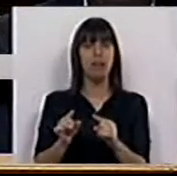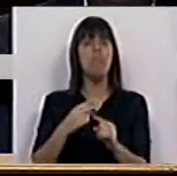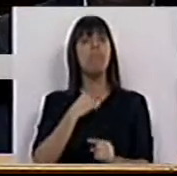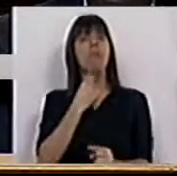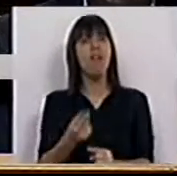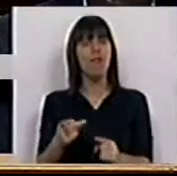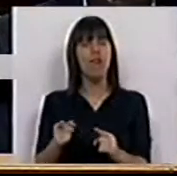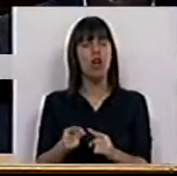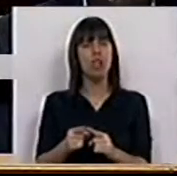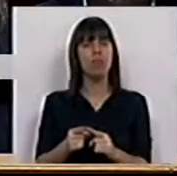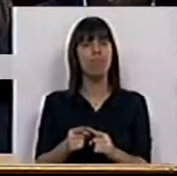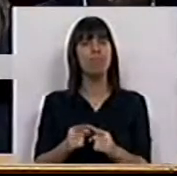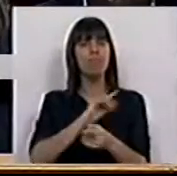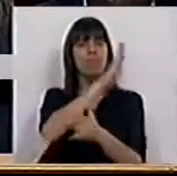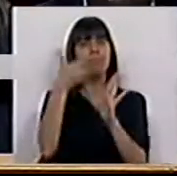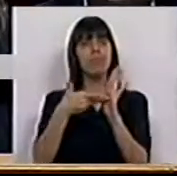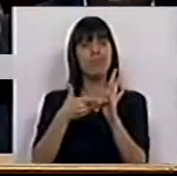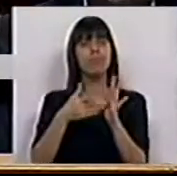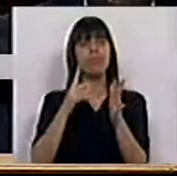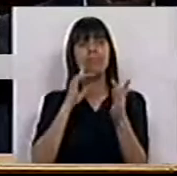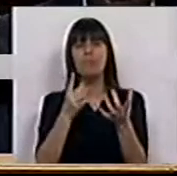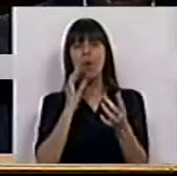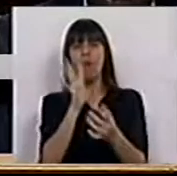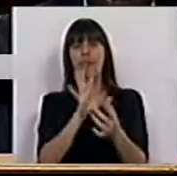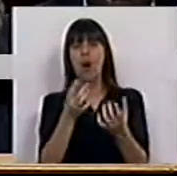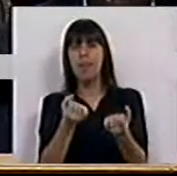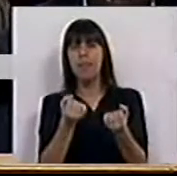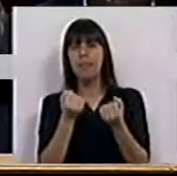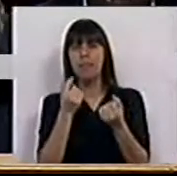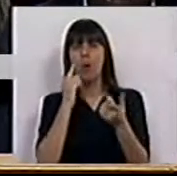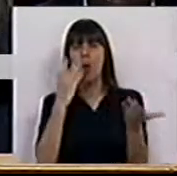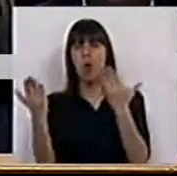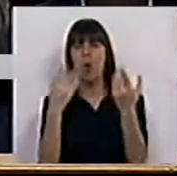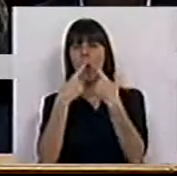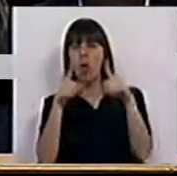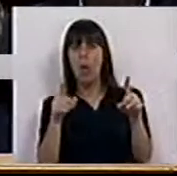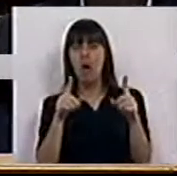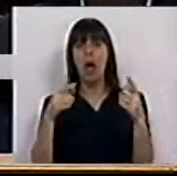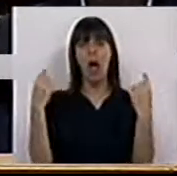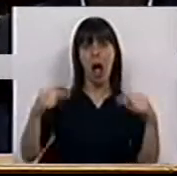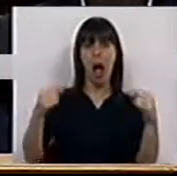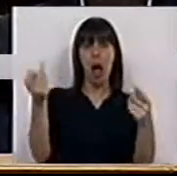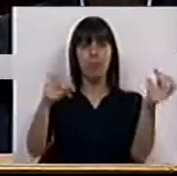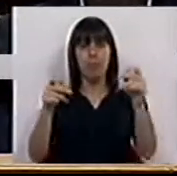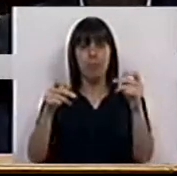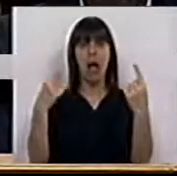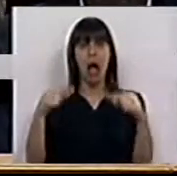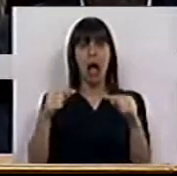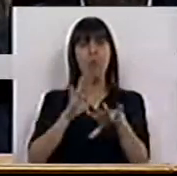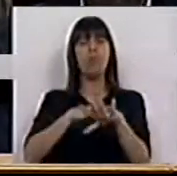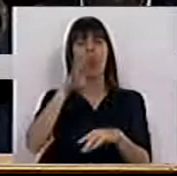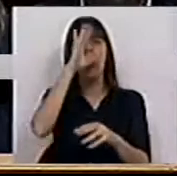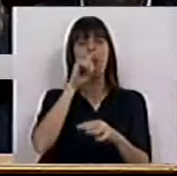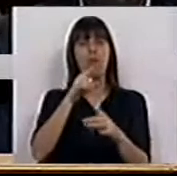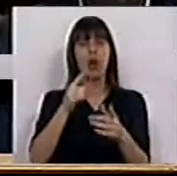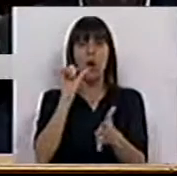uma voz que vai introduzir racionalidade na controvérsia, na tensão que existe, porque o